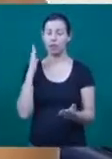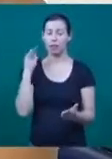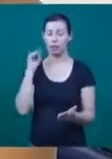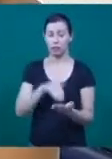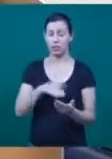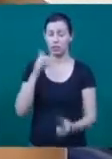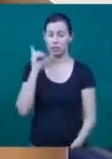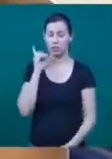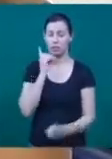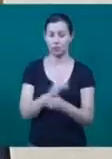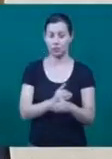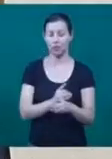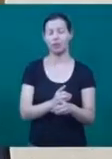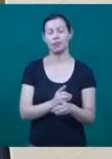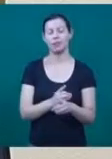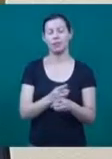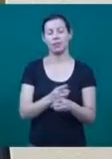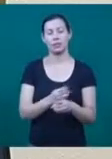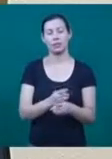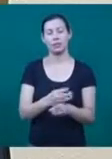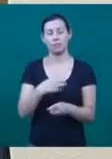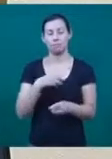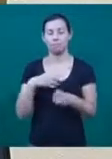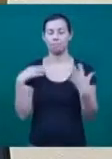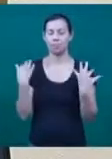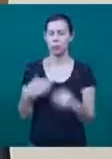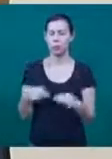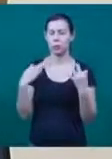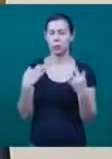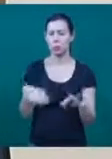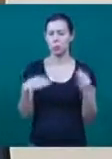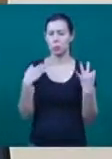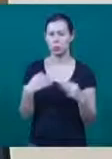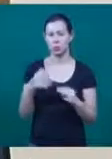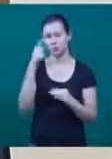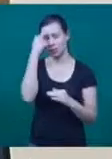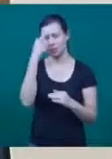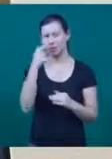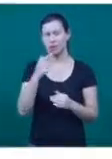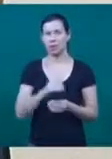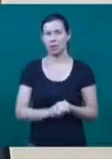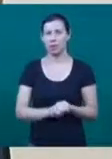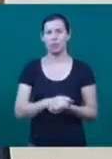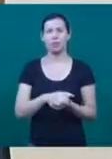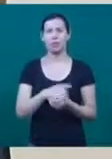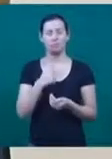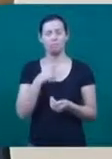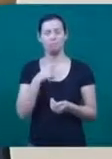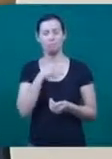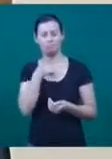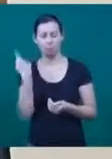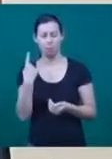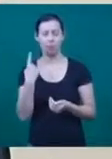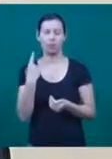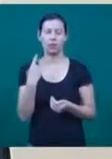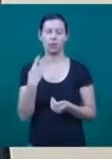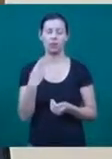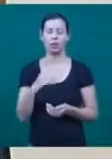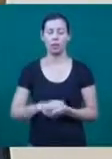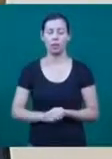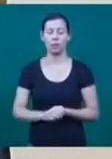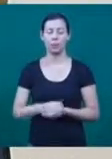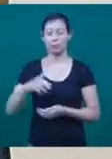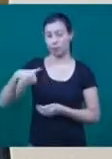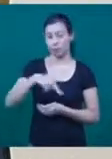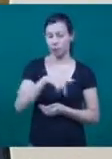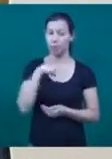insuportáveis. Achei que eu ia morrer amanhã porque eu não sabia o que era esclerose múltipla. Eu não estava conseguindo andar direito. Eu